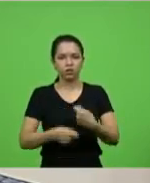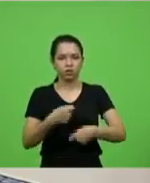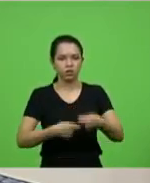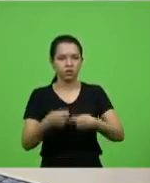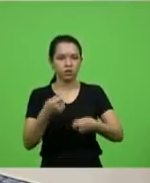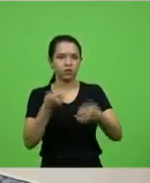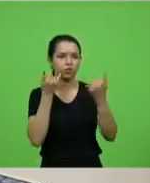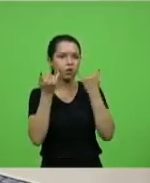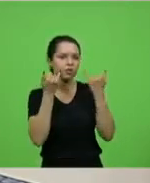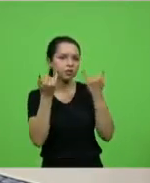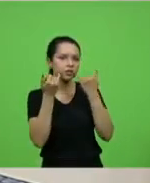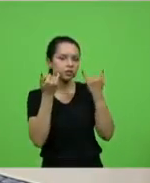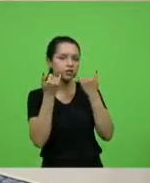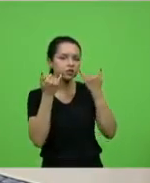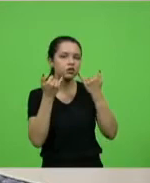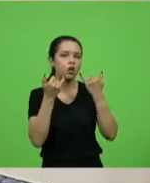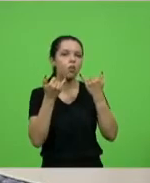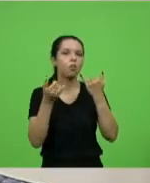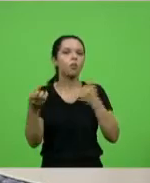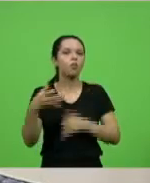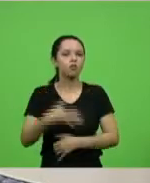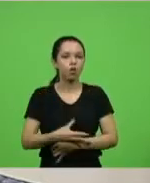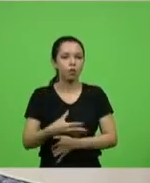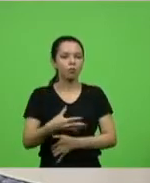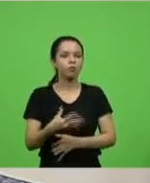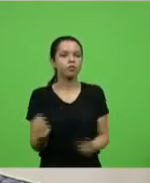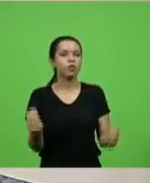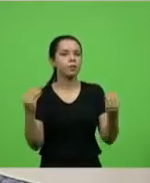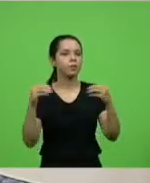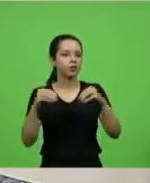informações atualizadas acerca da implantação